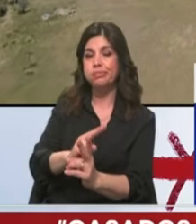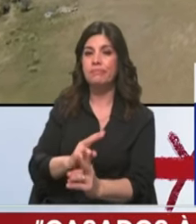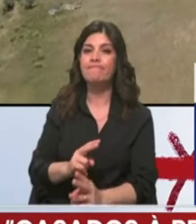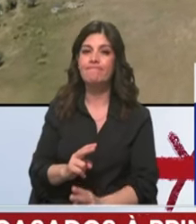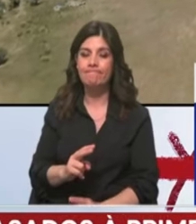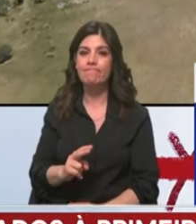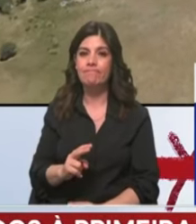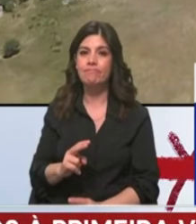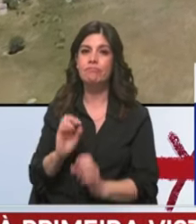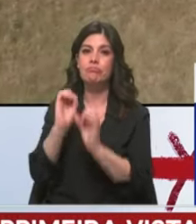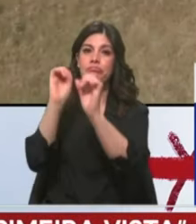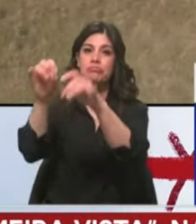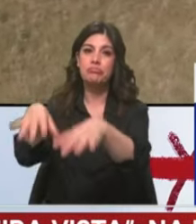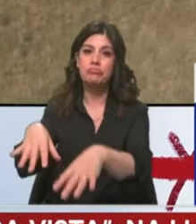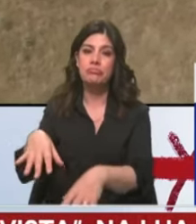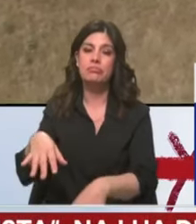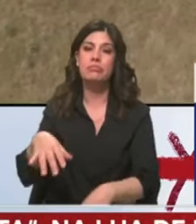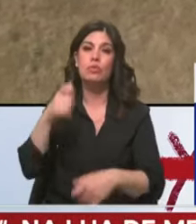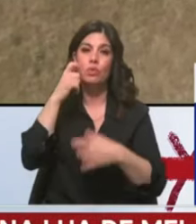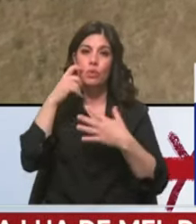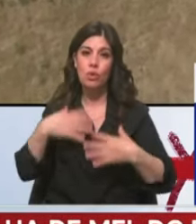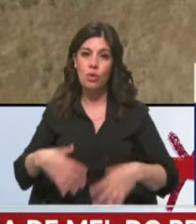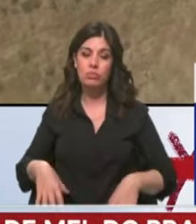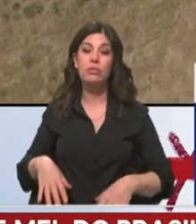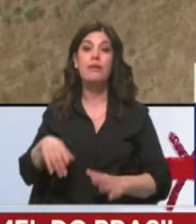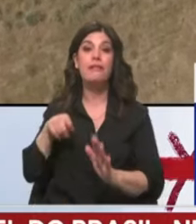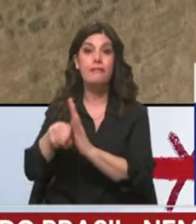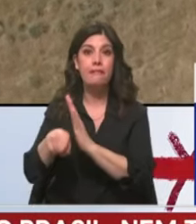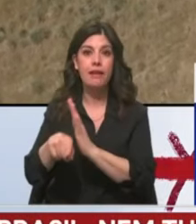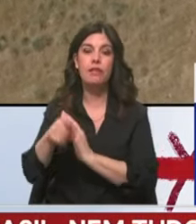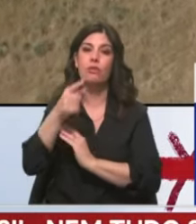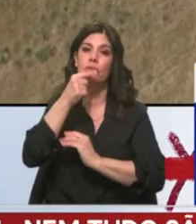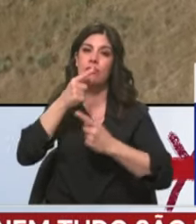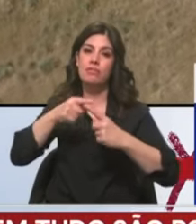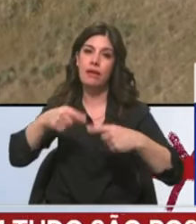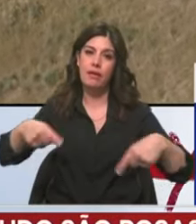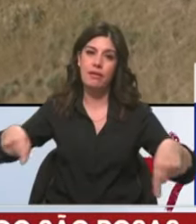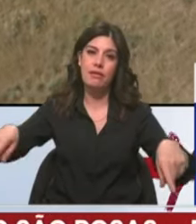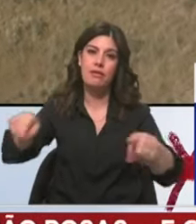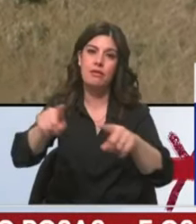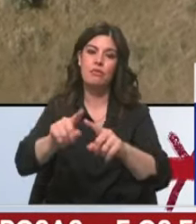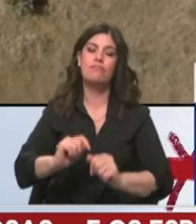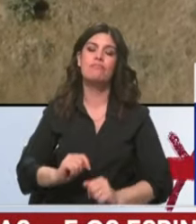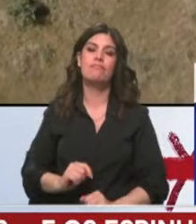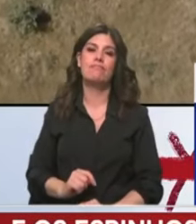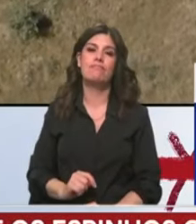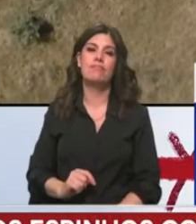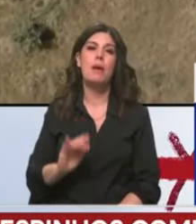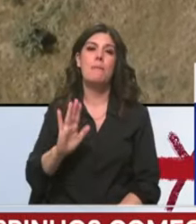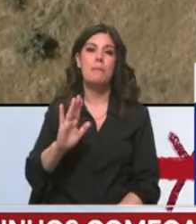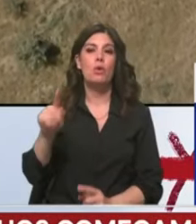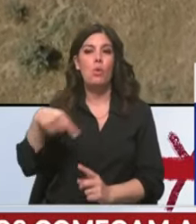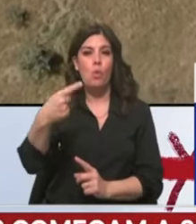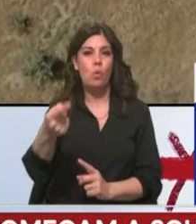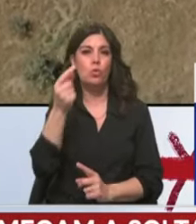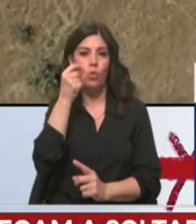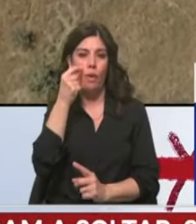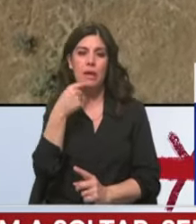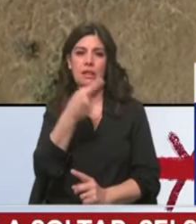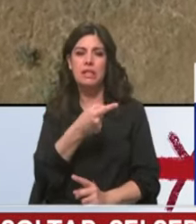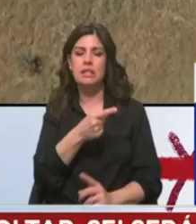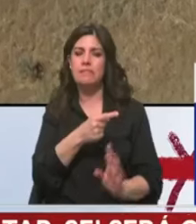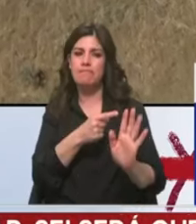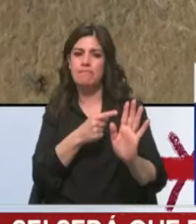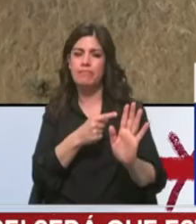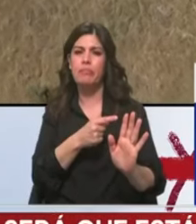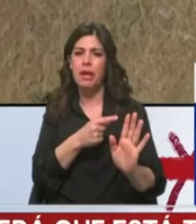a fossem pôr, que a lá fossem levadas. Dentro da propriedade? Dentro da propriedade. Mas, depois um outro disse assim, mas há